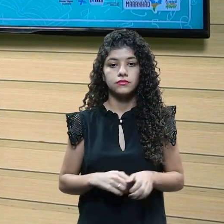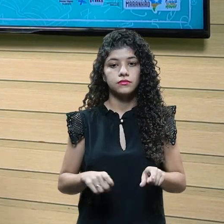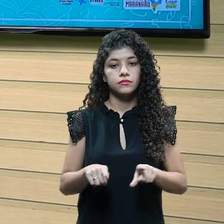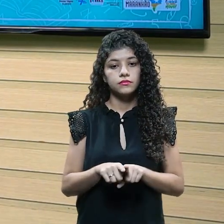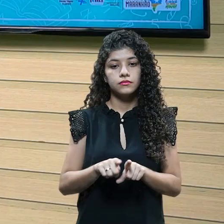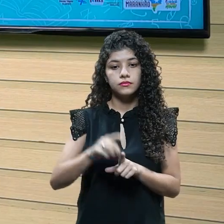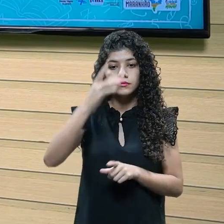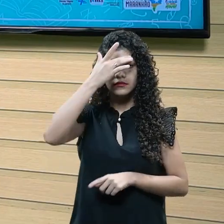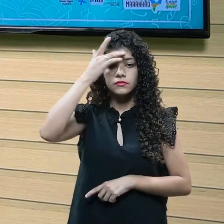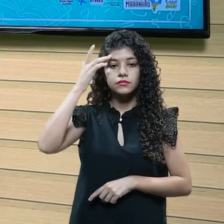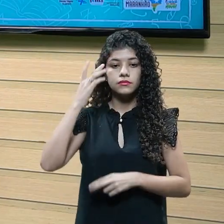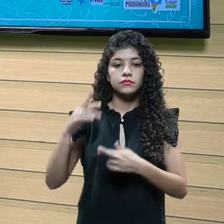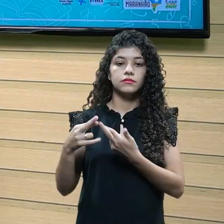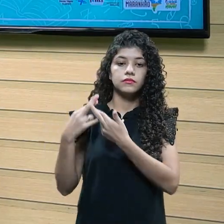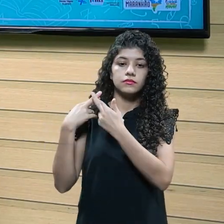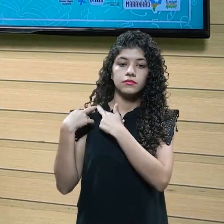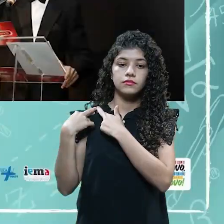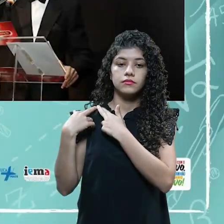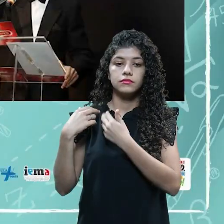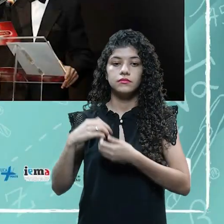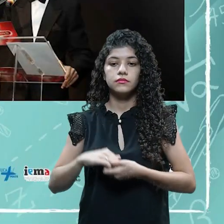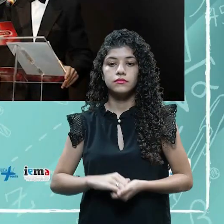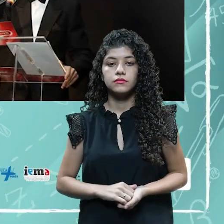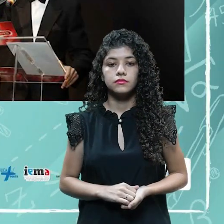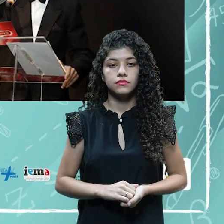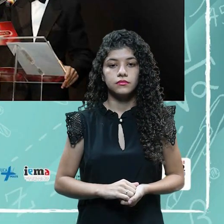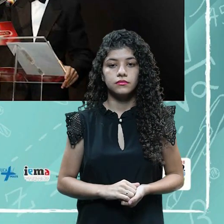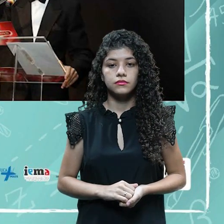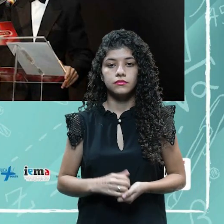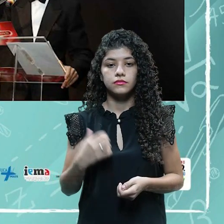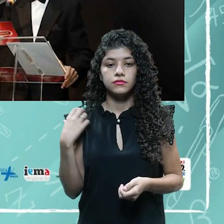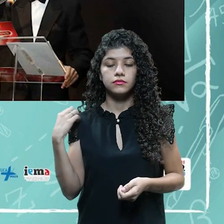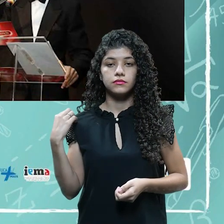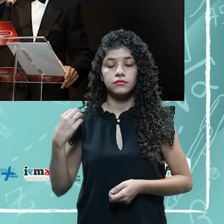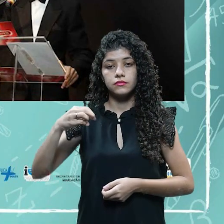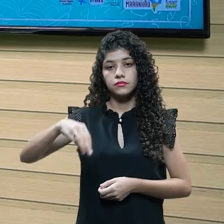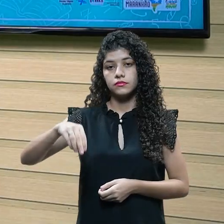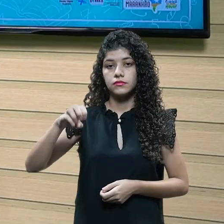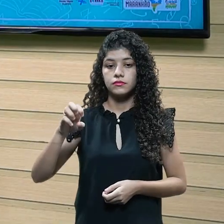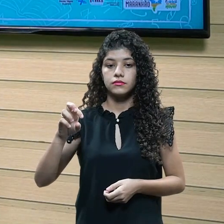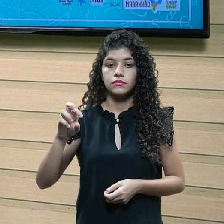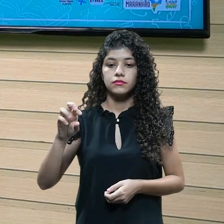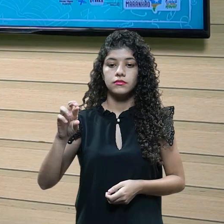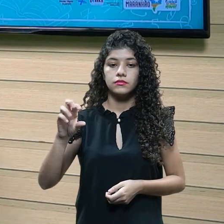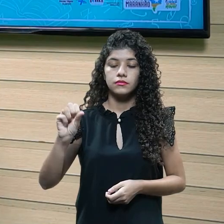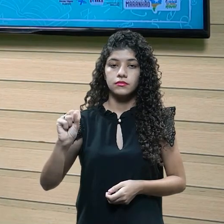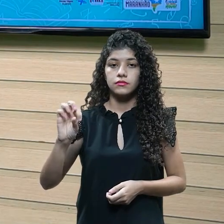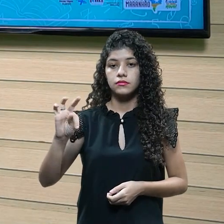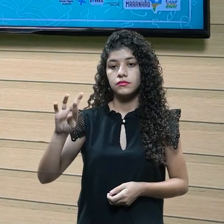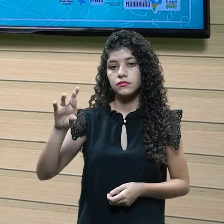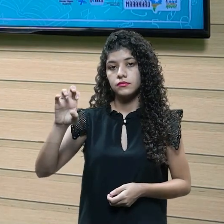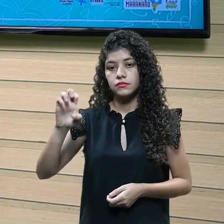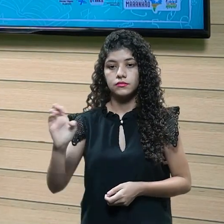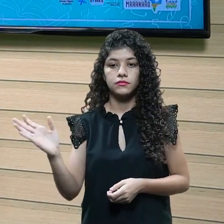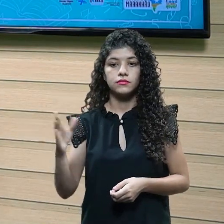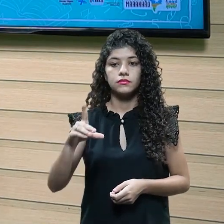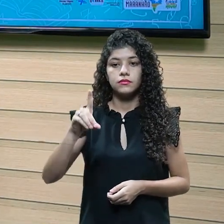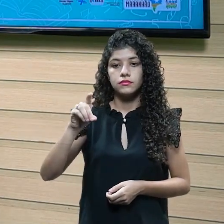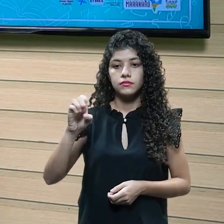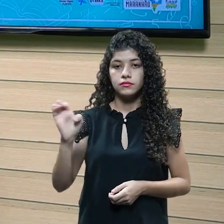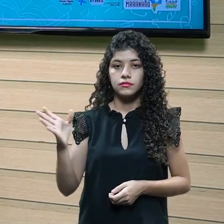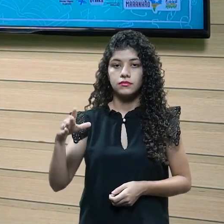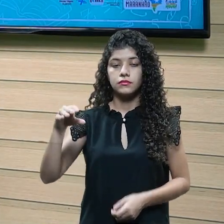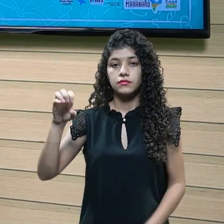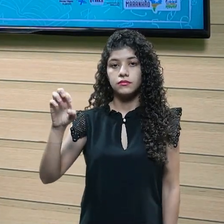é essa pessoa responsável pela solenidade, né? Vamos lá, o mestre de cerimônia, o que seria, né? Vocês viram antes que a diferença,